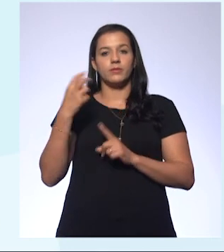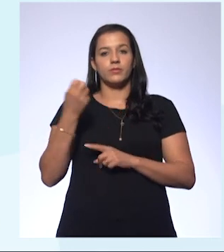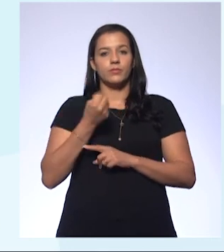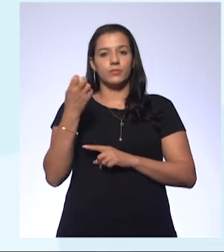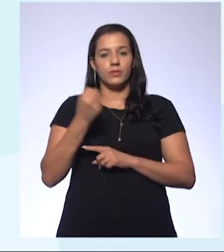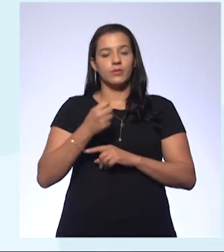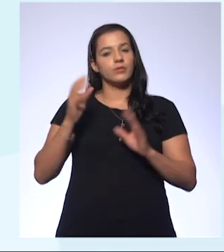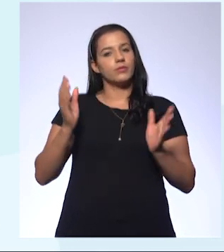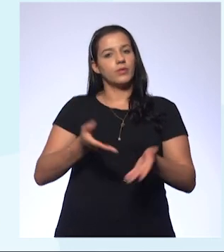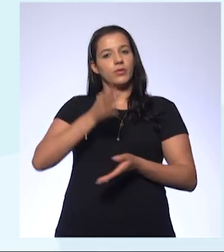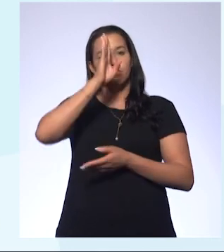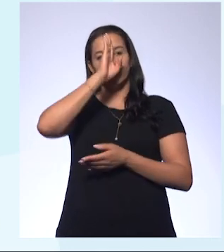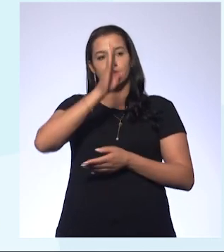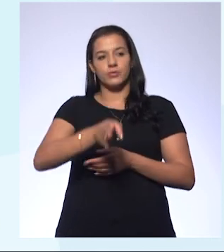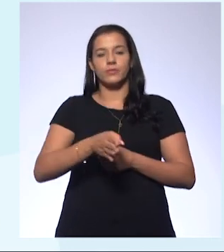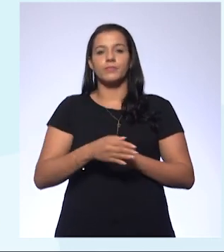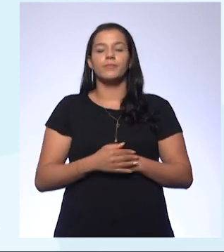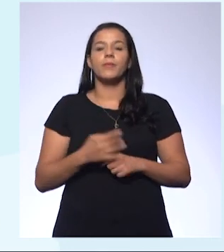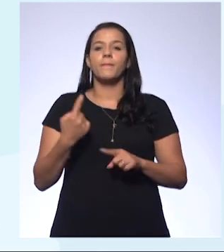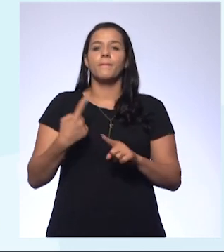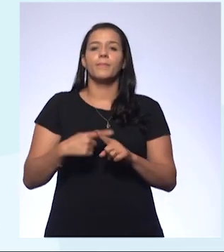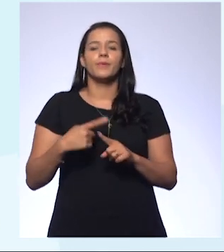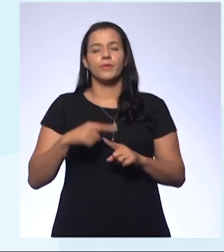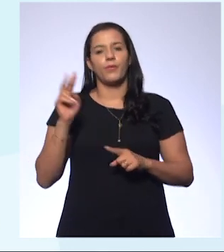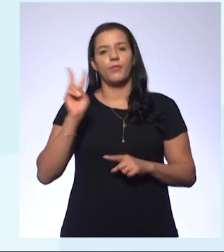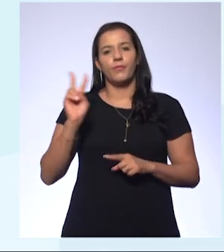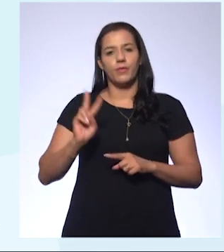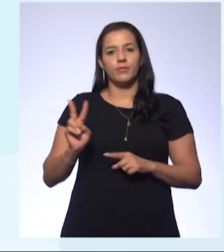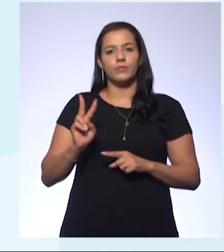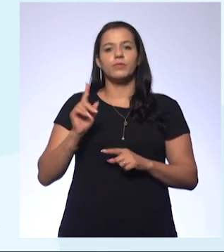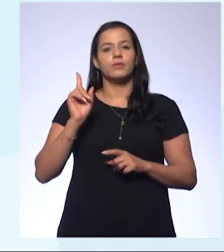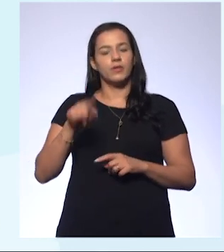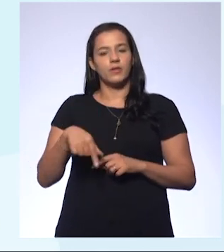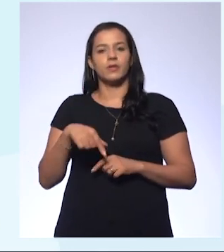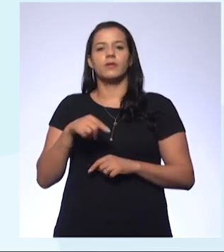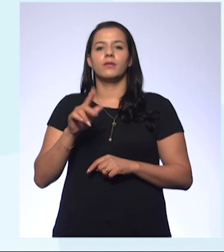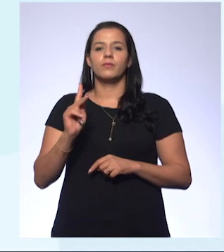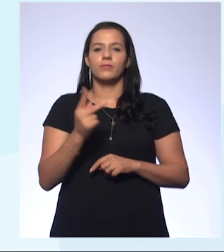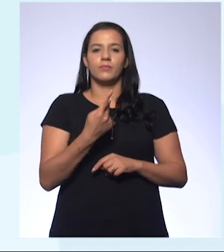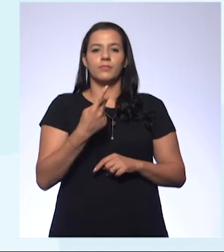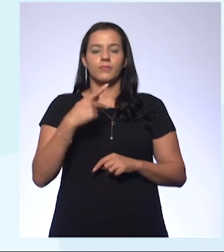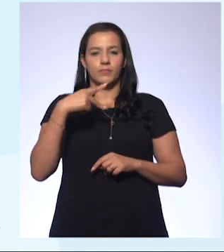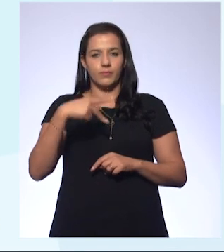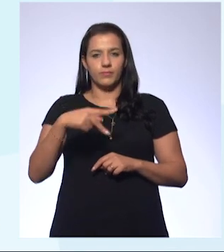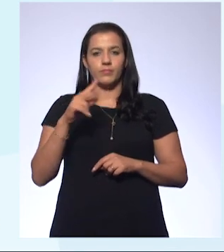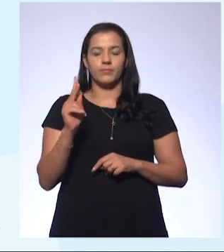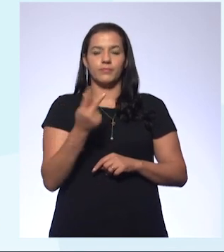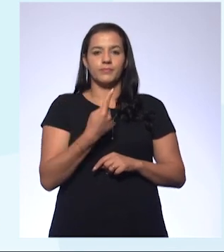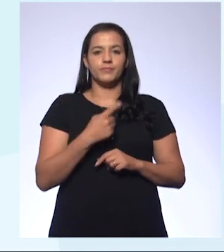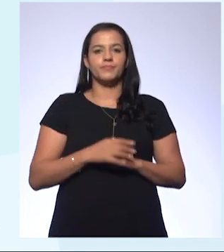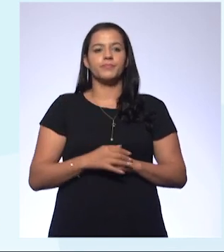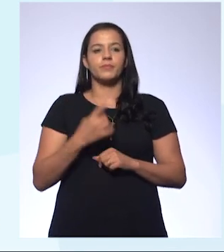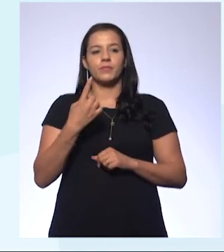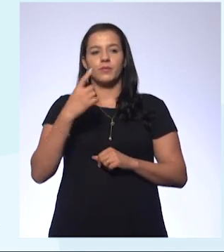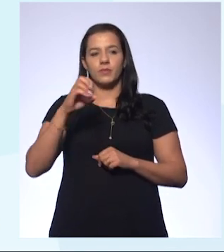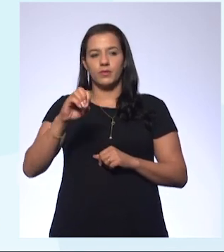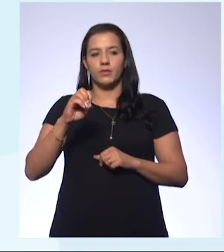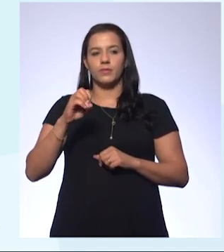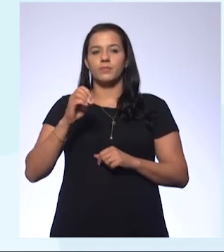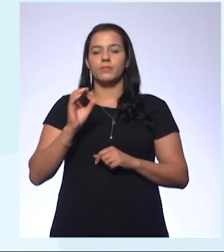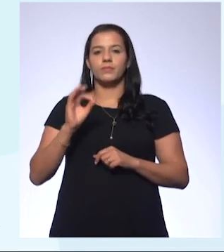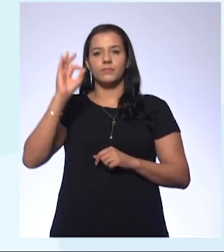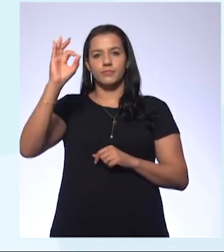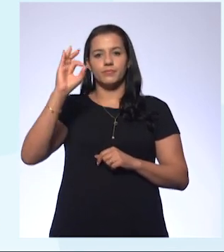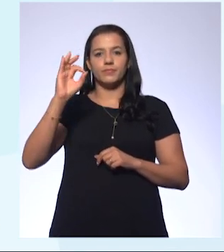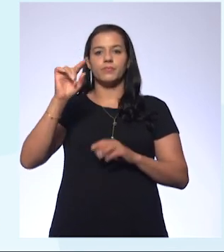direto. Por quê? Porque o valor está em pH. Então, vai ser o menos log da concentração, 10 elevado a menos